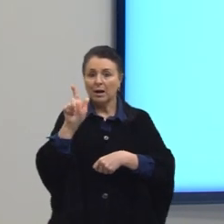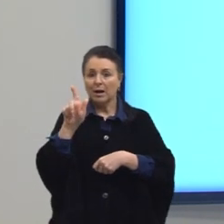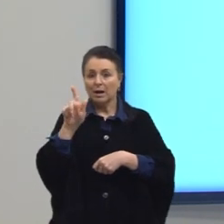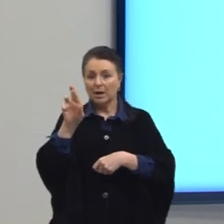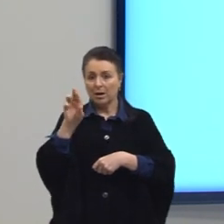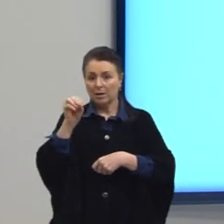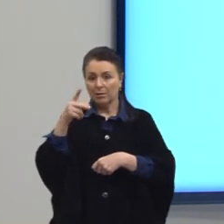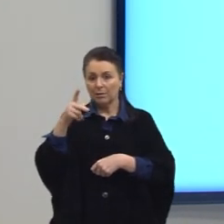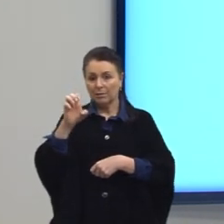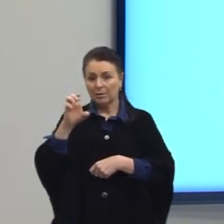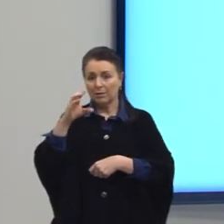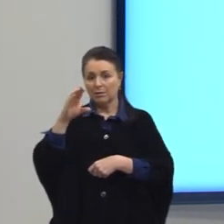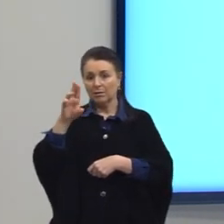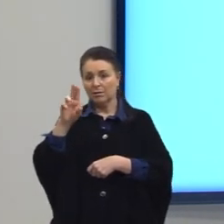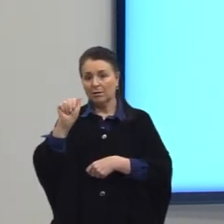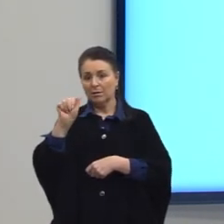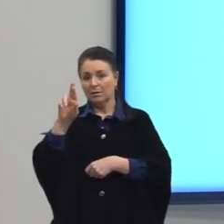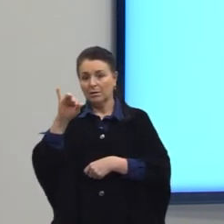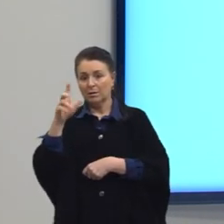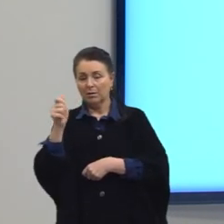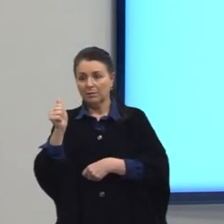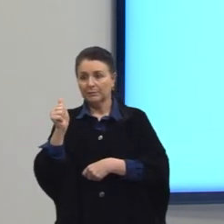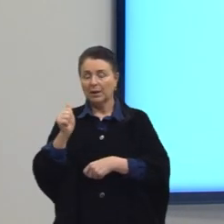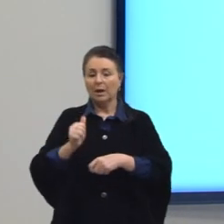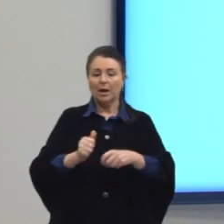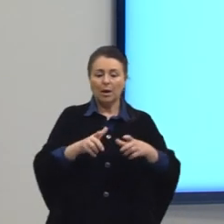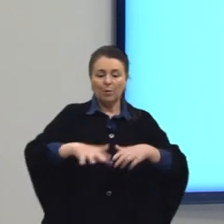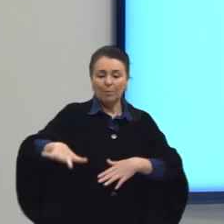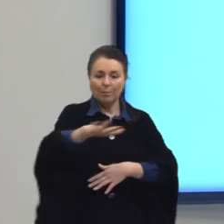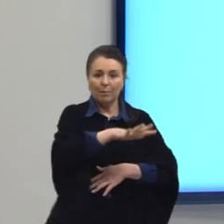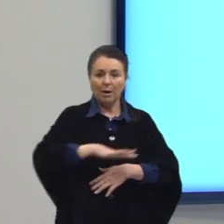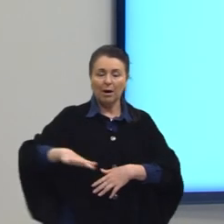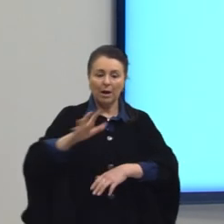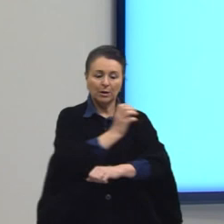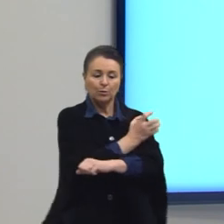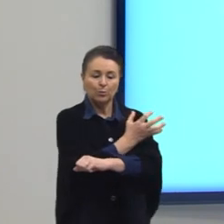uma área de Cerrado desmatada para a expansão agrícola.